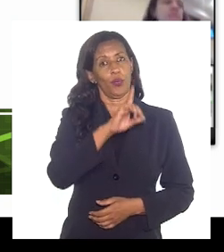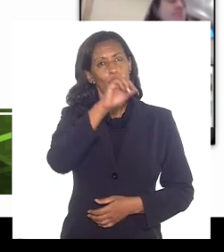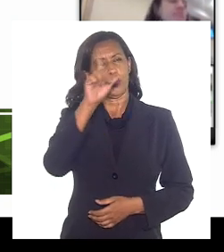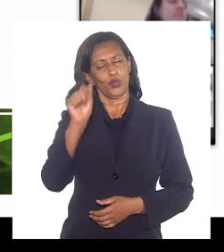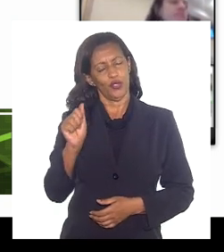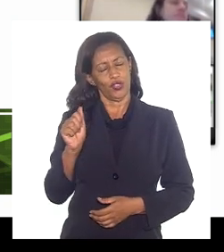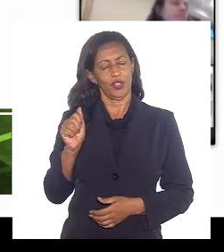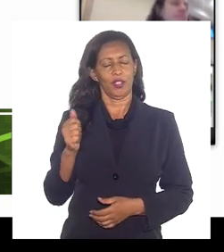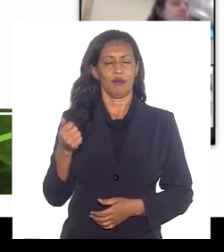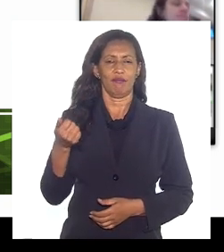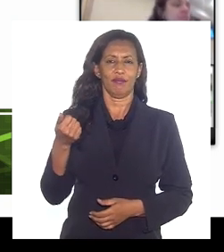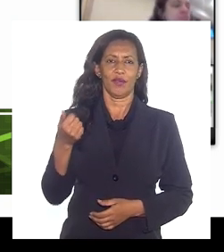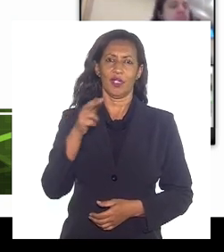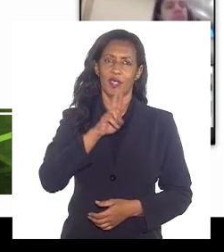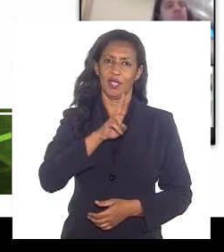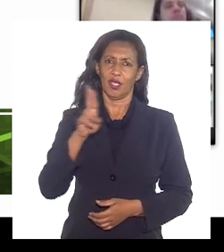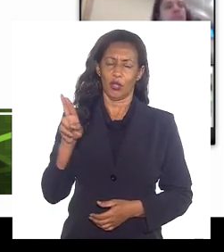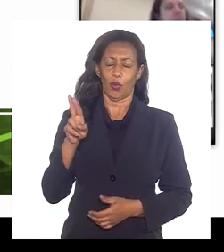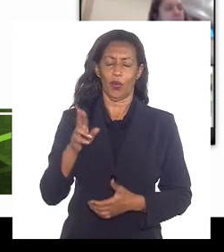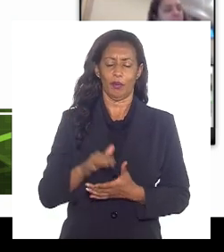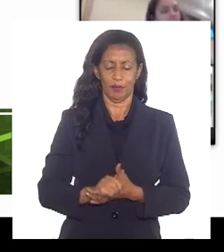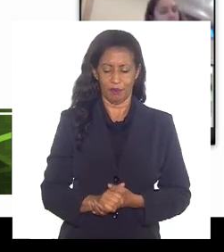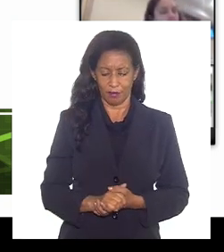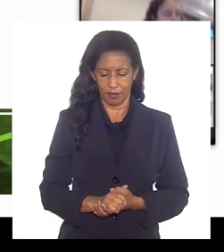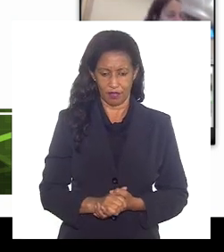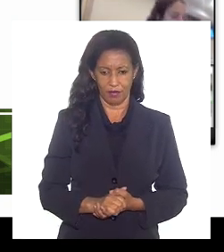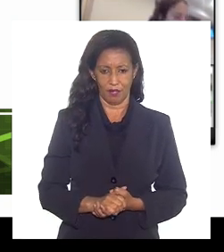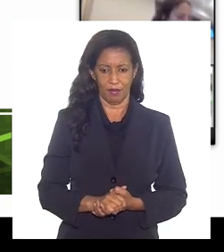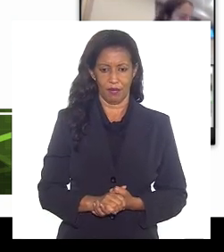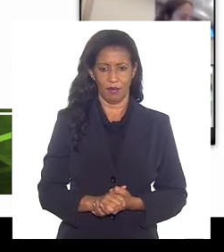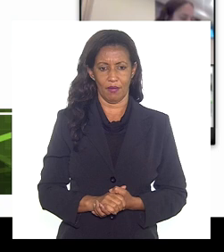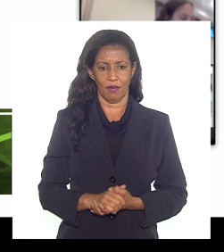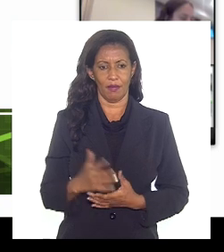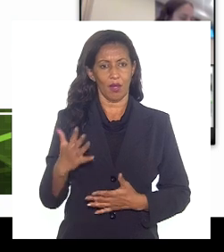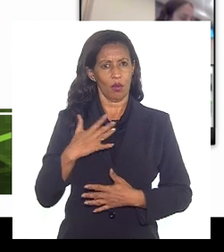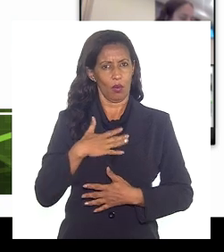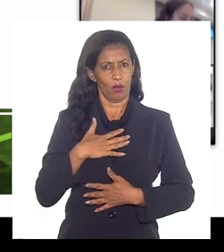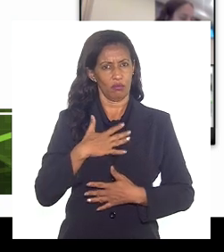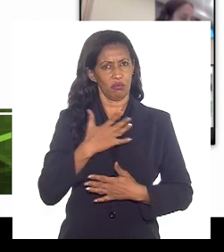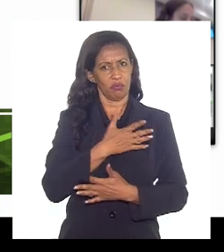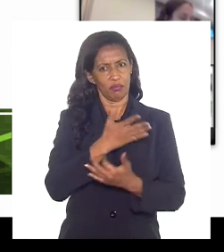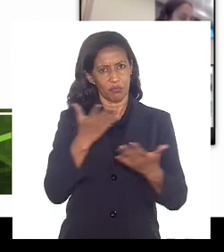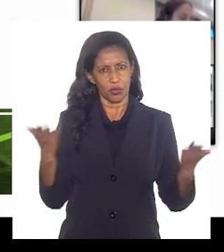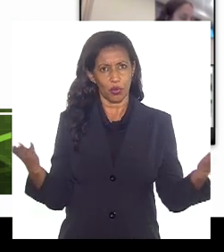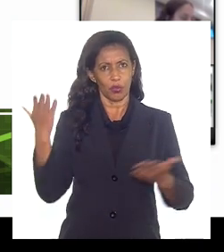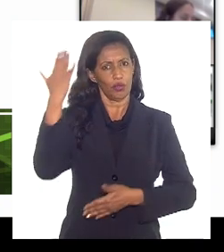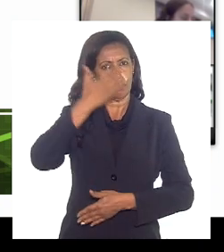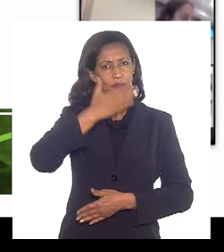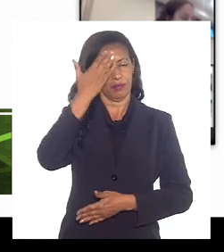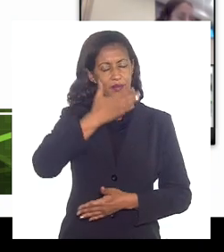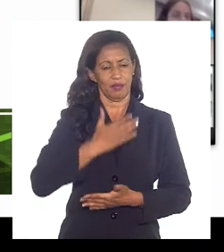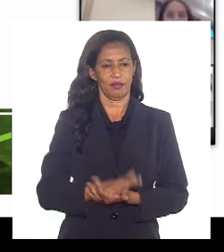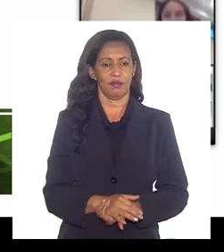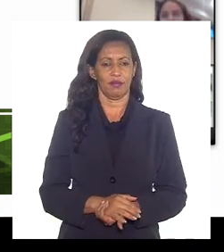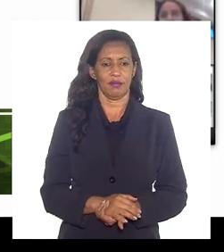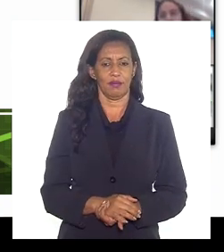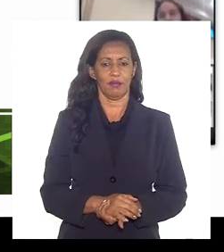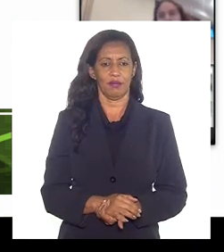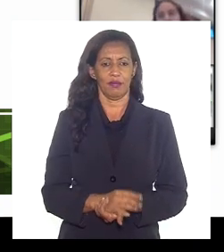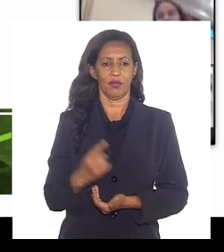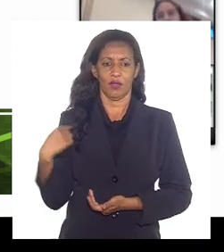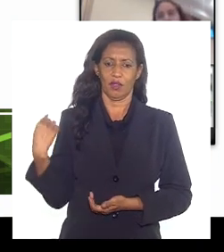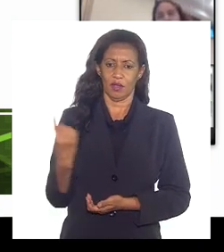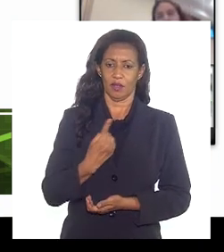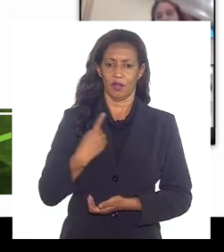mais uma vez. Em nome de quem também congratulo a todos os presentes nessa sessão. Nós,